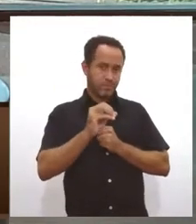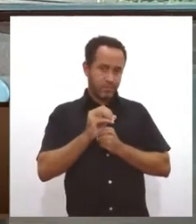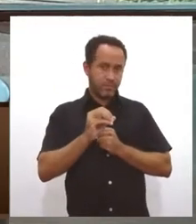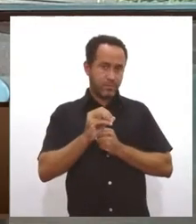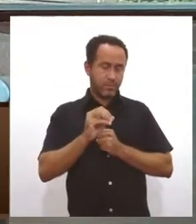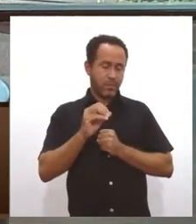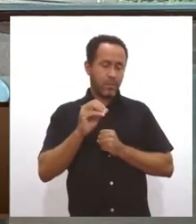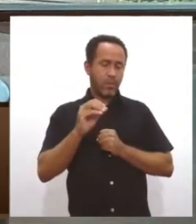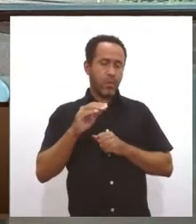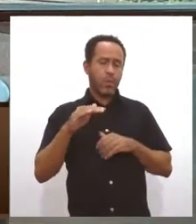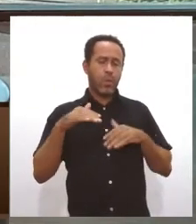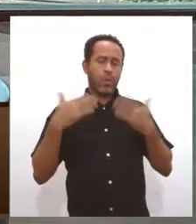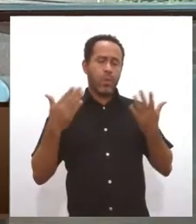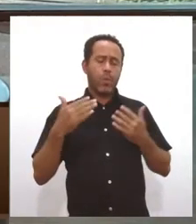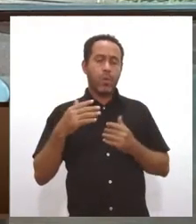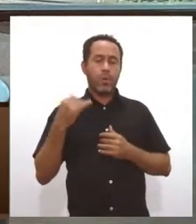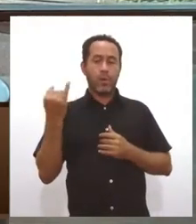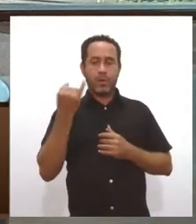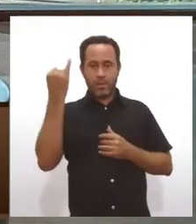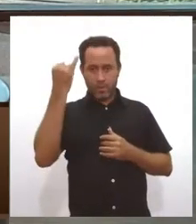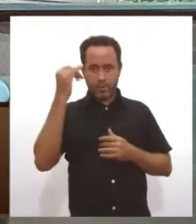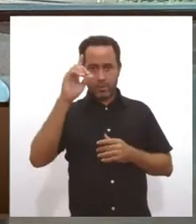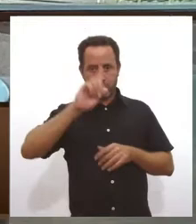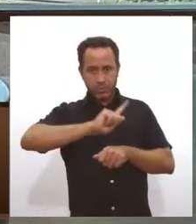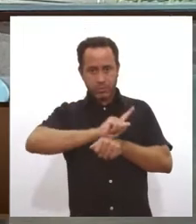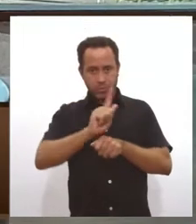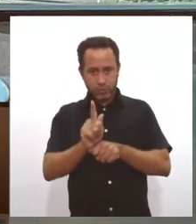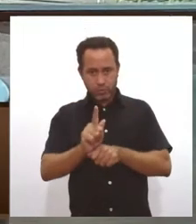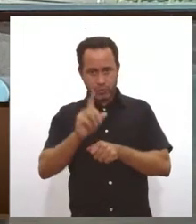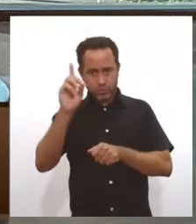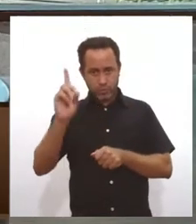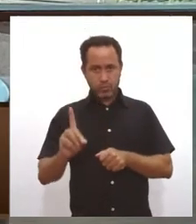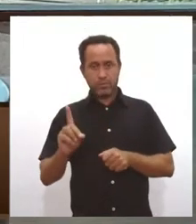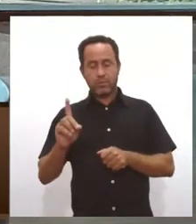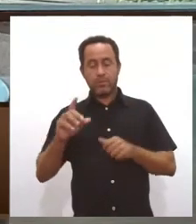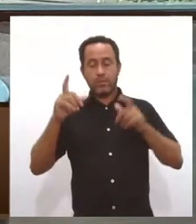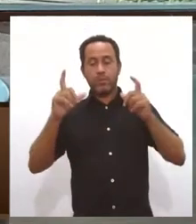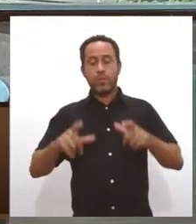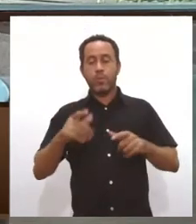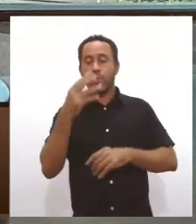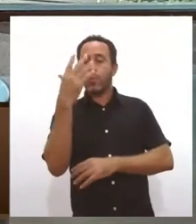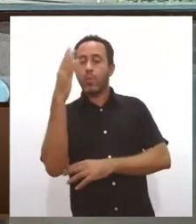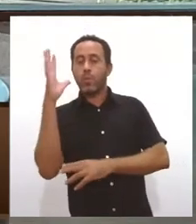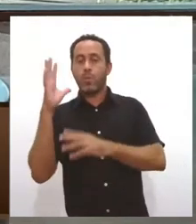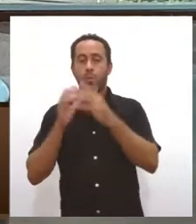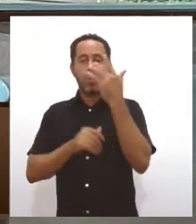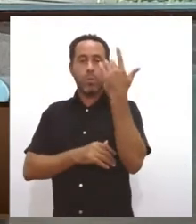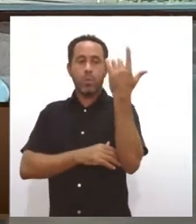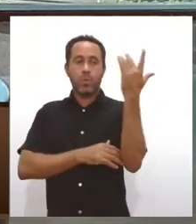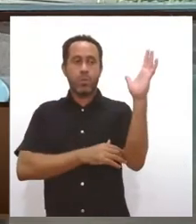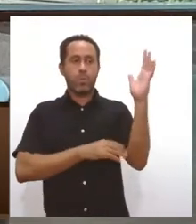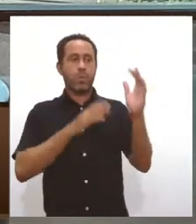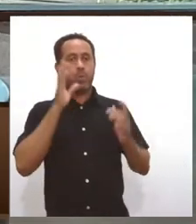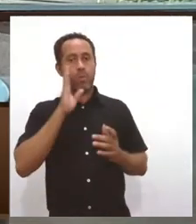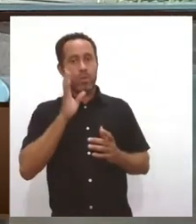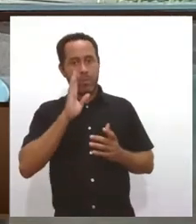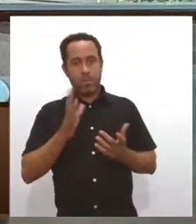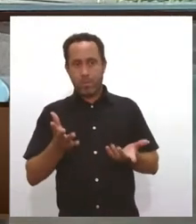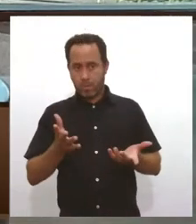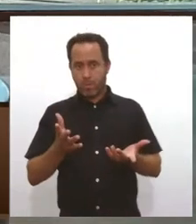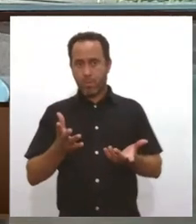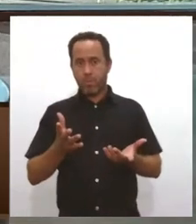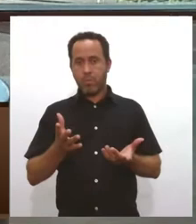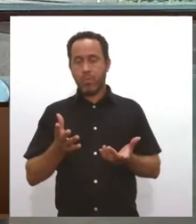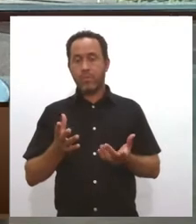importância do plano diretor para se ter um ambiente ecologicamente, ambientalmente viável